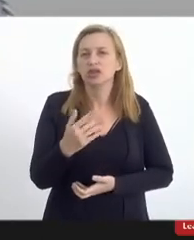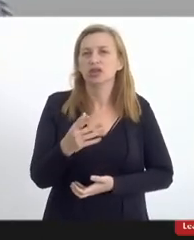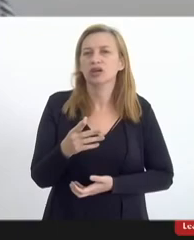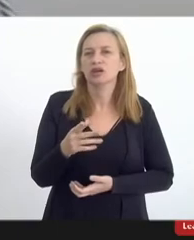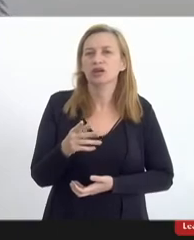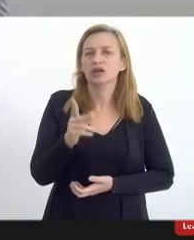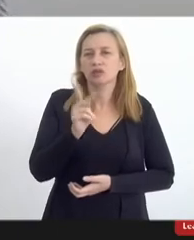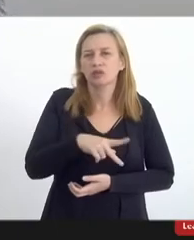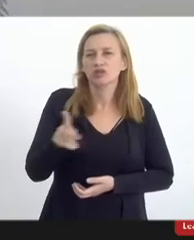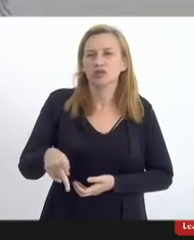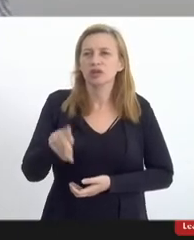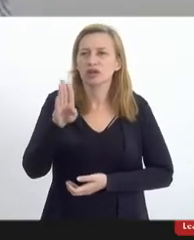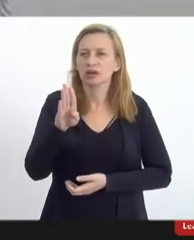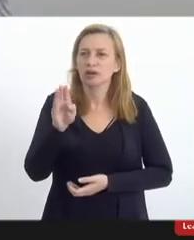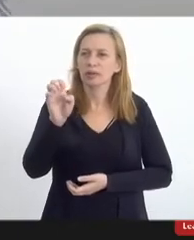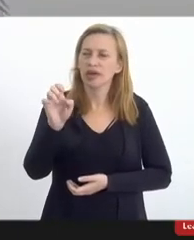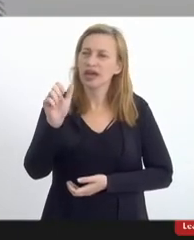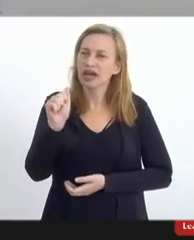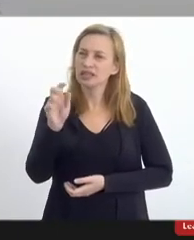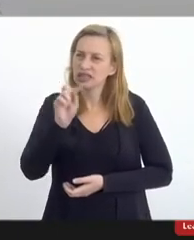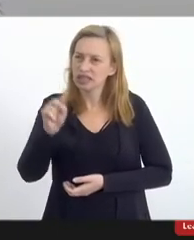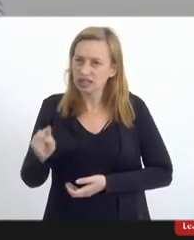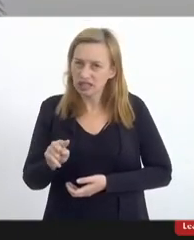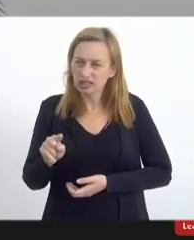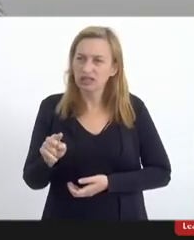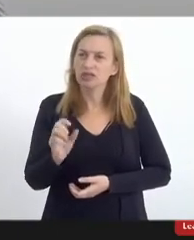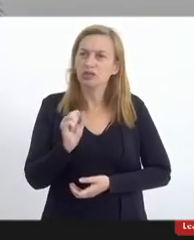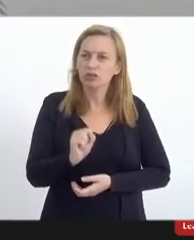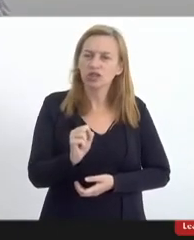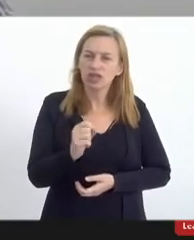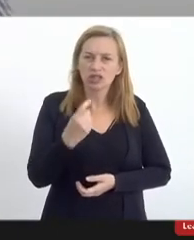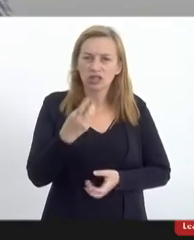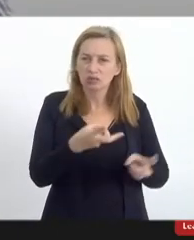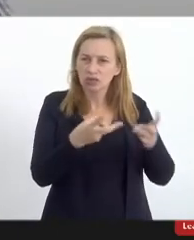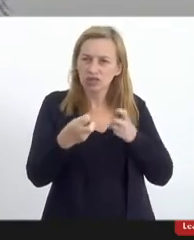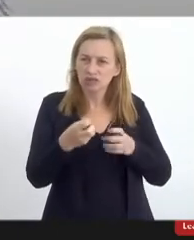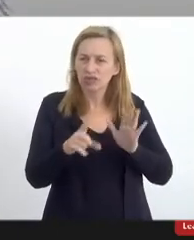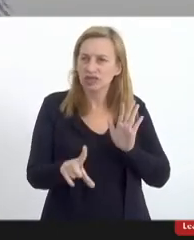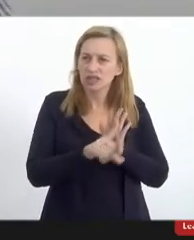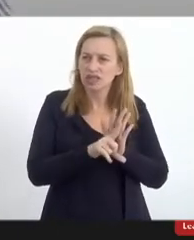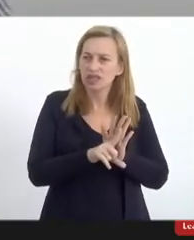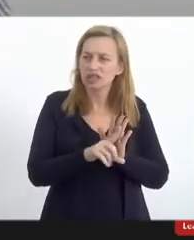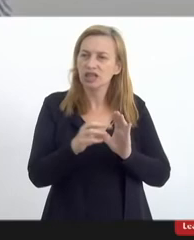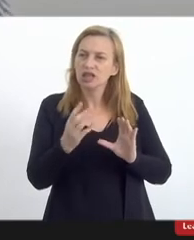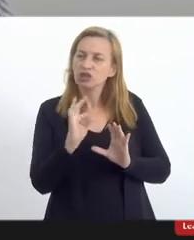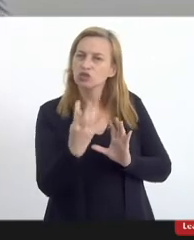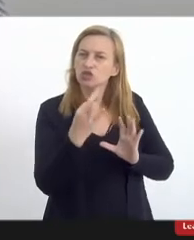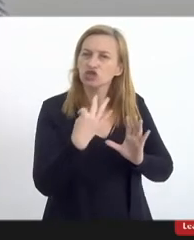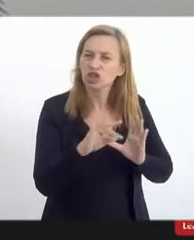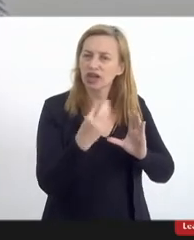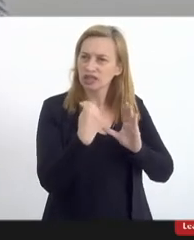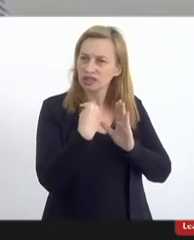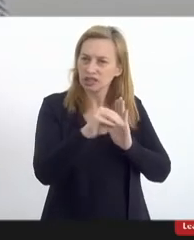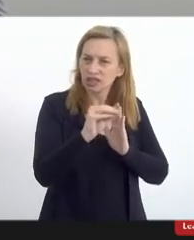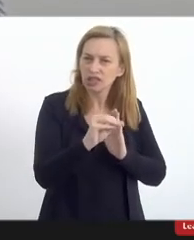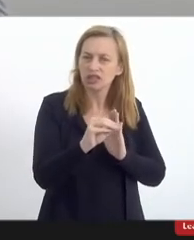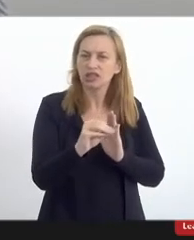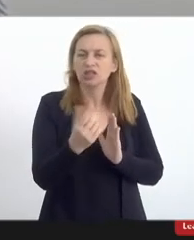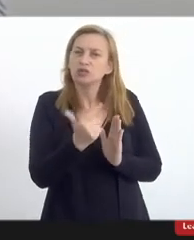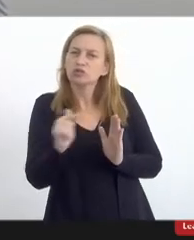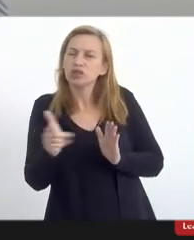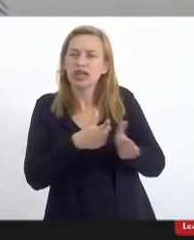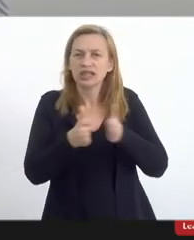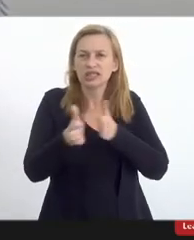Beatriz que pudesse levar em conta essa lei inclusive ela está colocada aqui no chat Beatriz caso você não tenha ainda